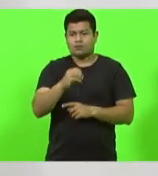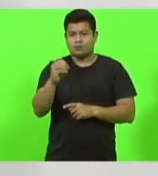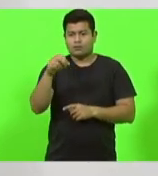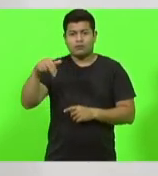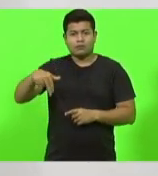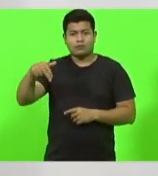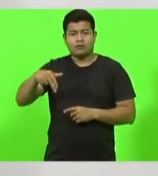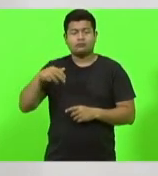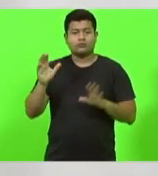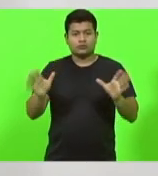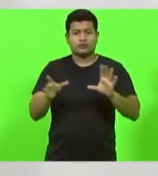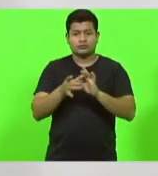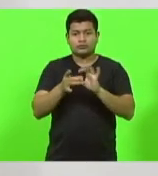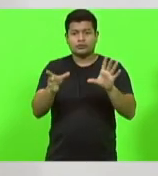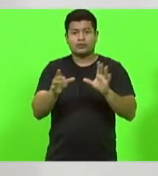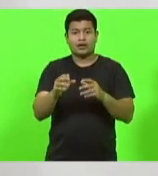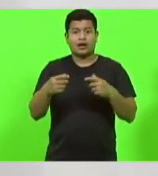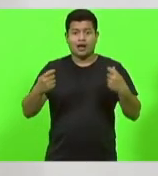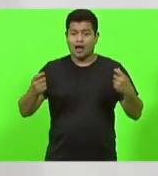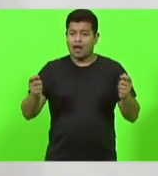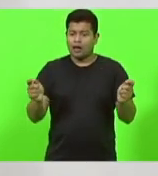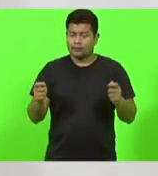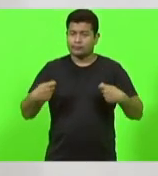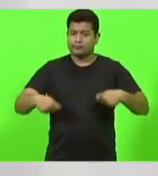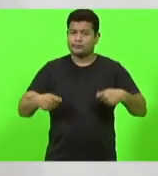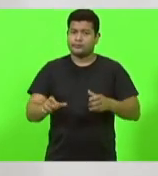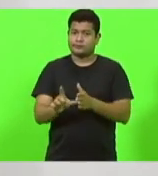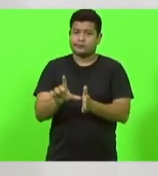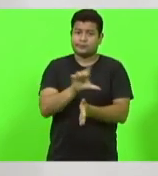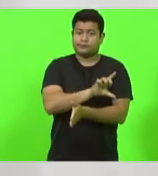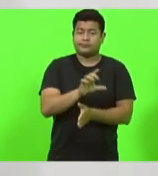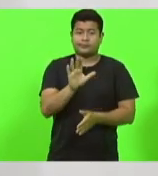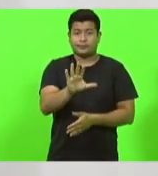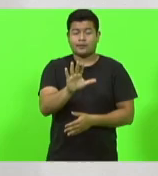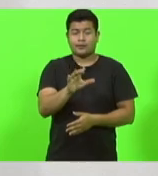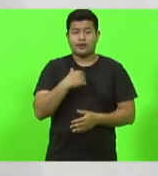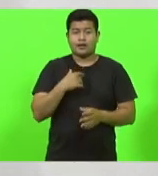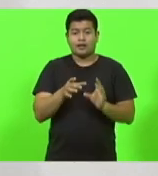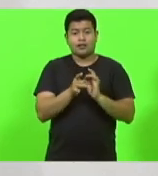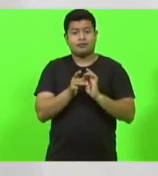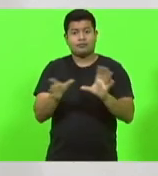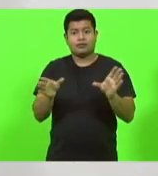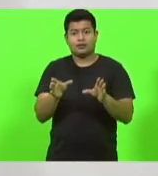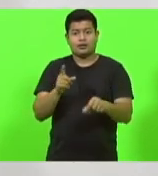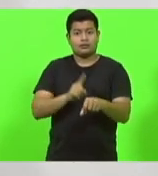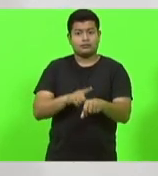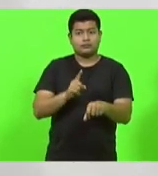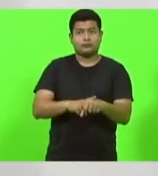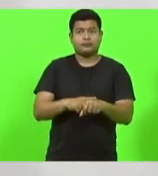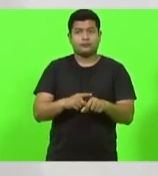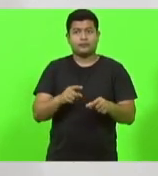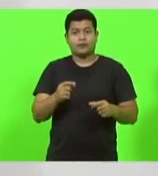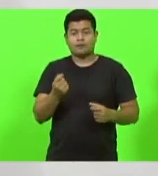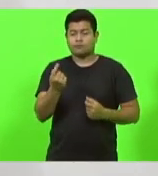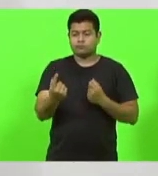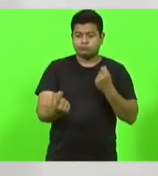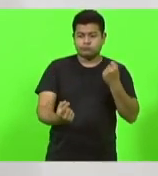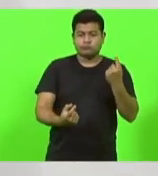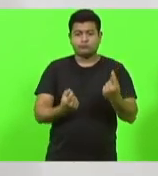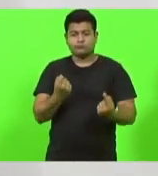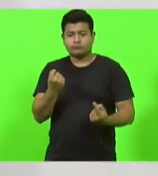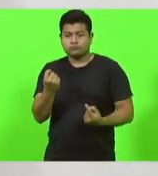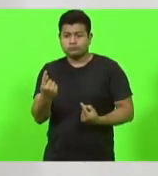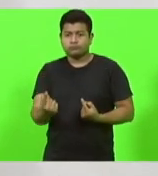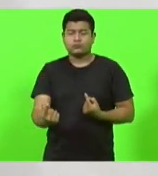estaria liberada. Era para ser antes, mas lógico, com as liberações temporárias, volta e meia no meio do caminho flexibilizando